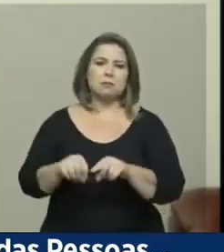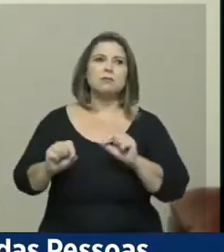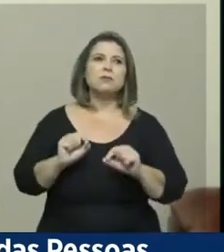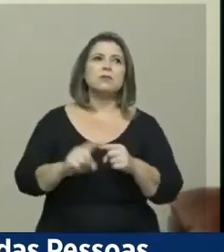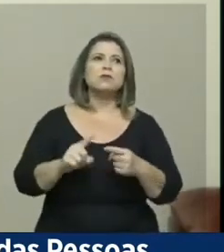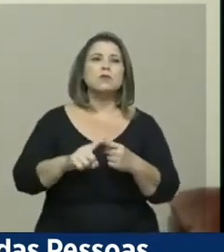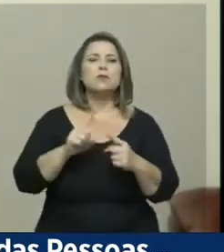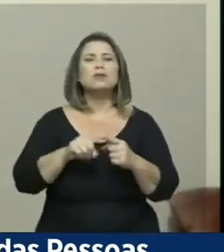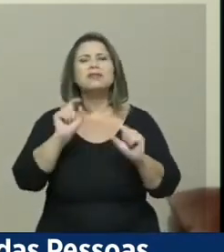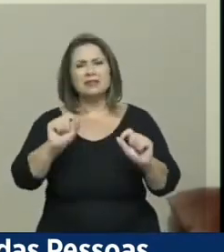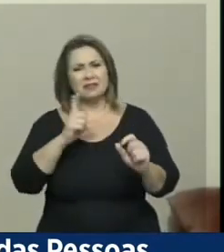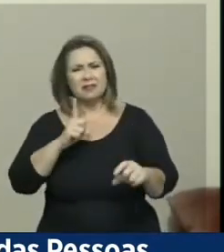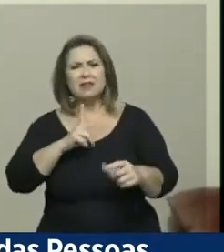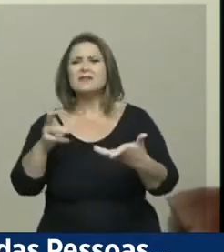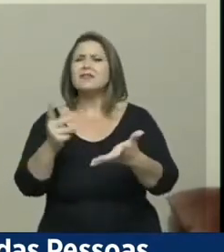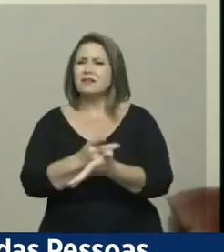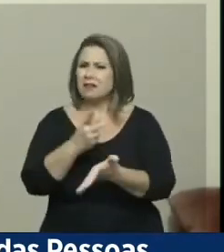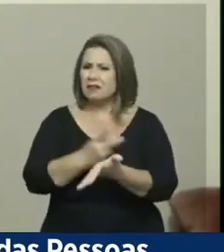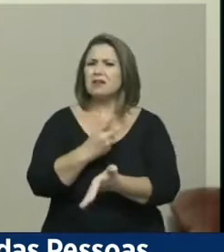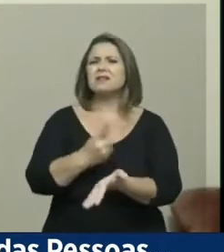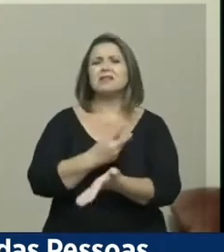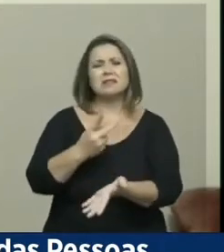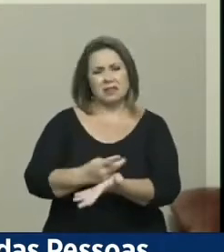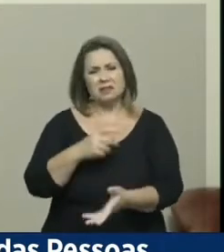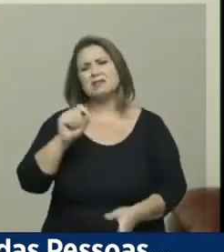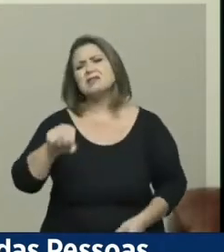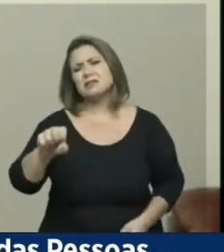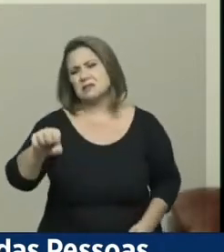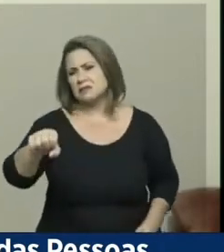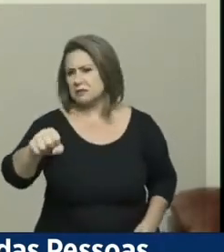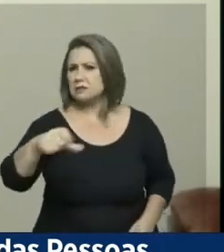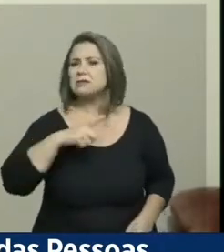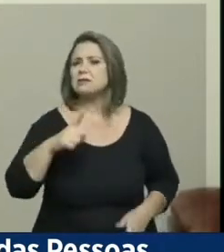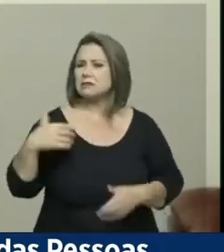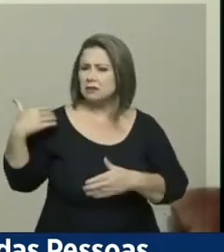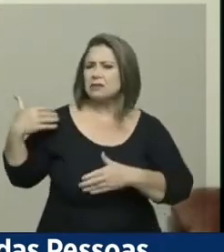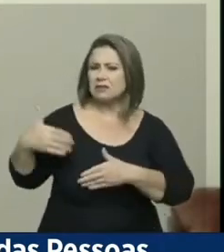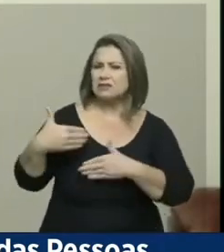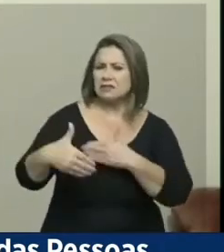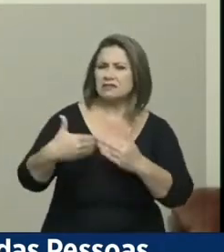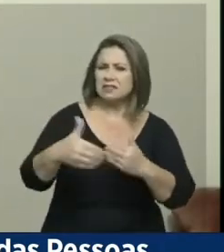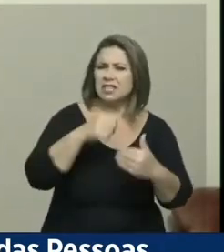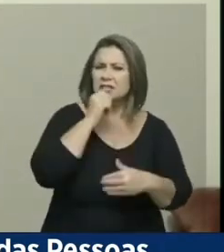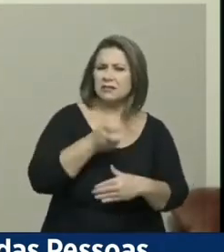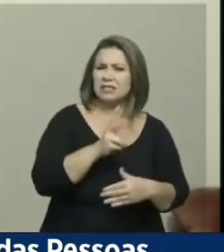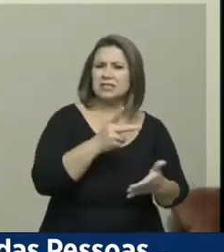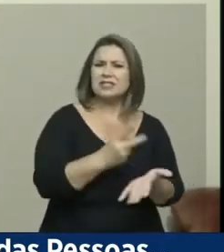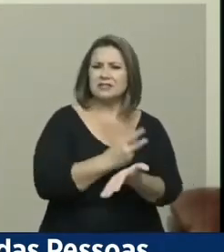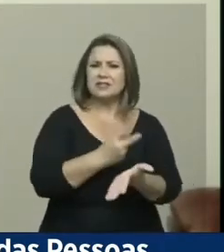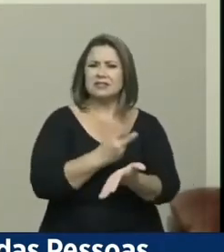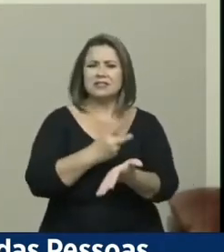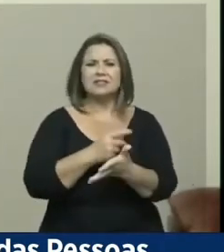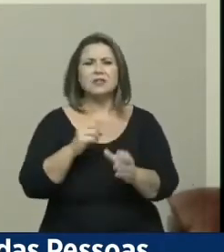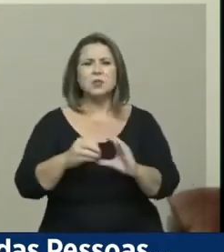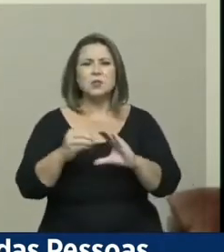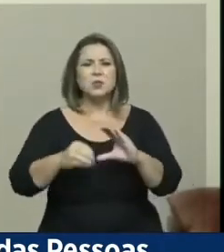de que equívocos ocorreram nesse processo de continuidade do CONAD.